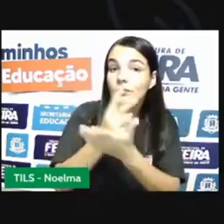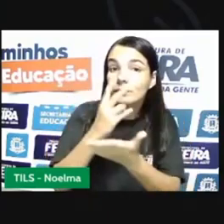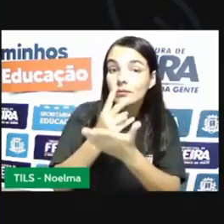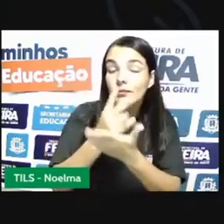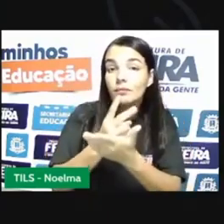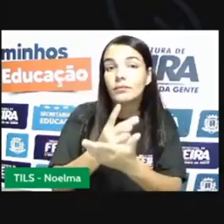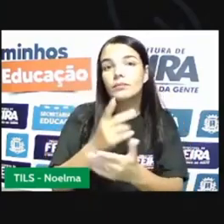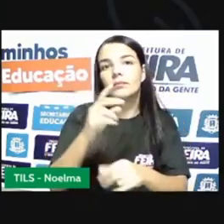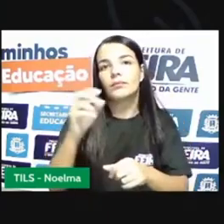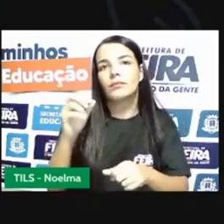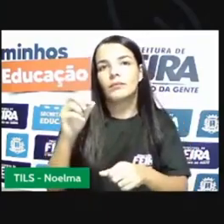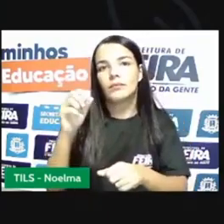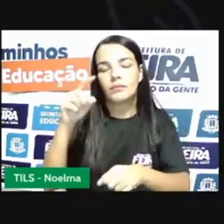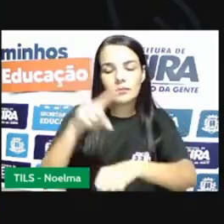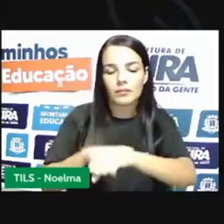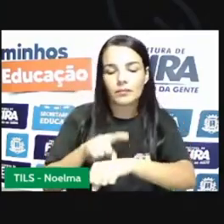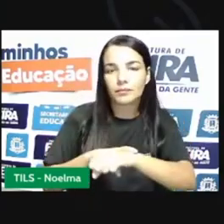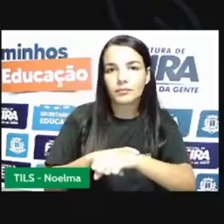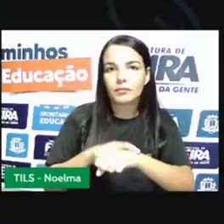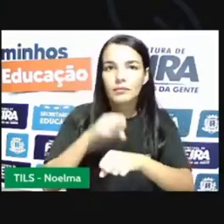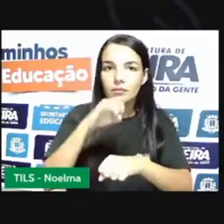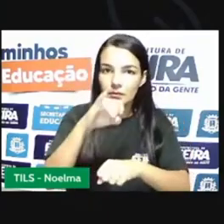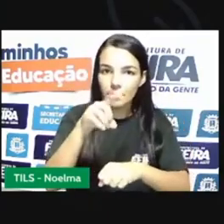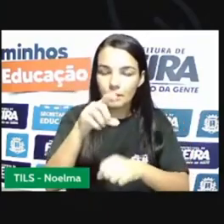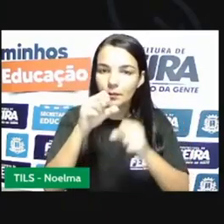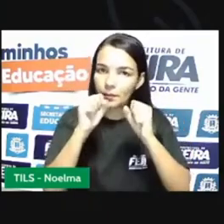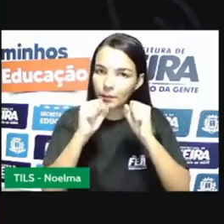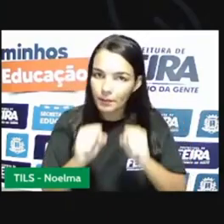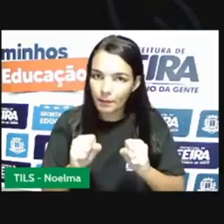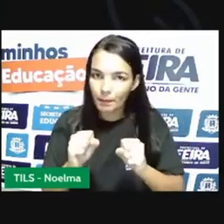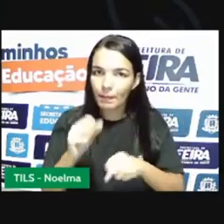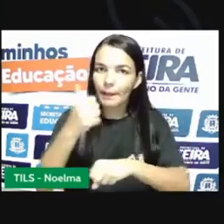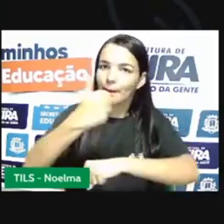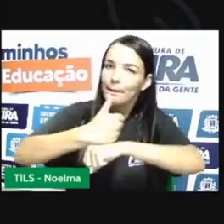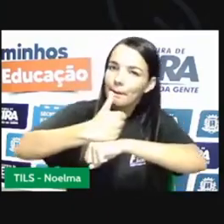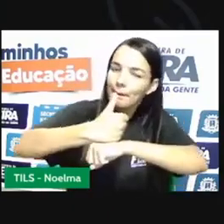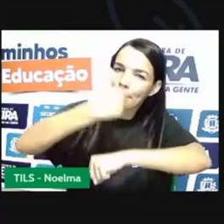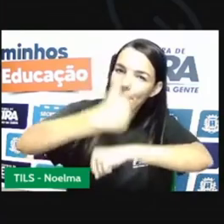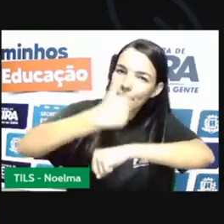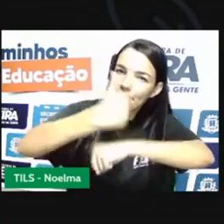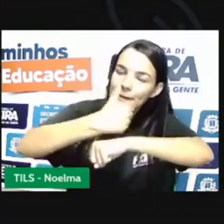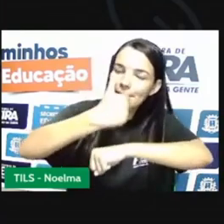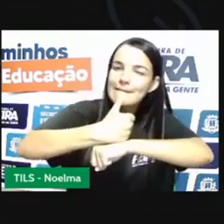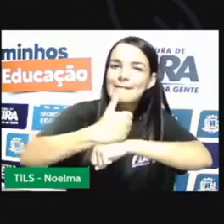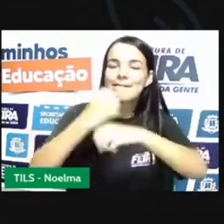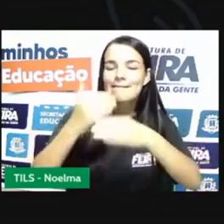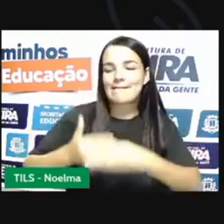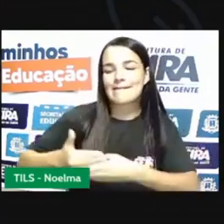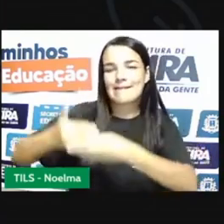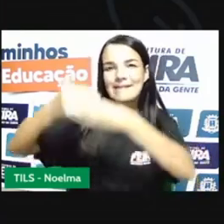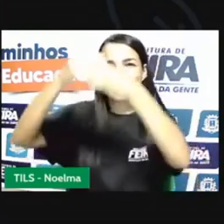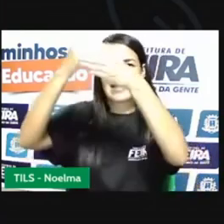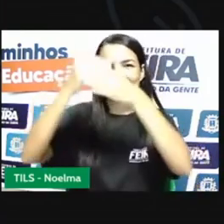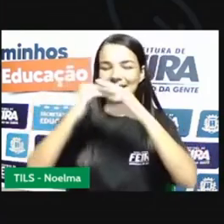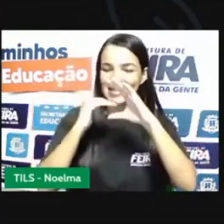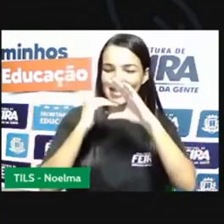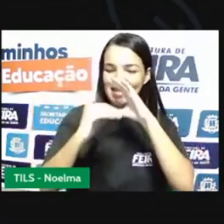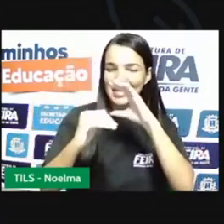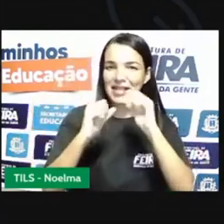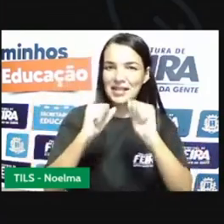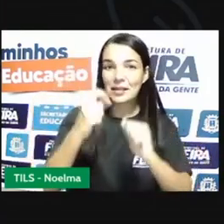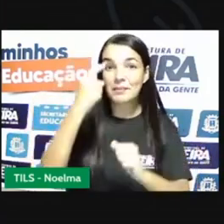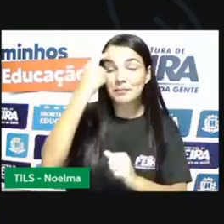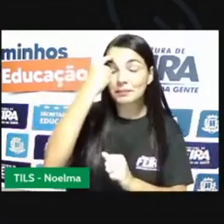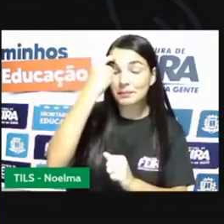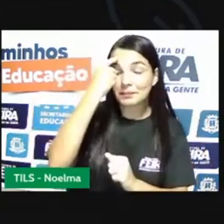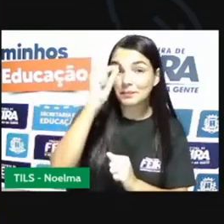as coisas que acontecem por aqui, né? Não deixe aí de deixar o seu comentário, dar o seu like aí, a gente quer saber o que vocês estão